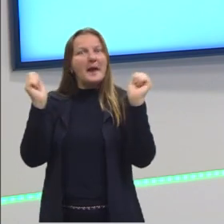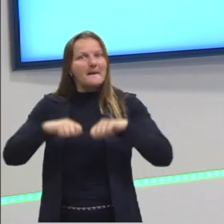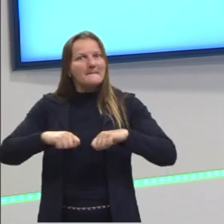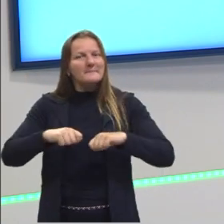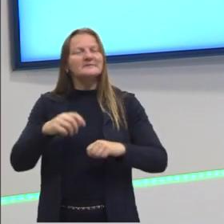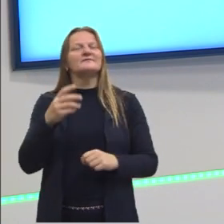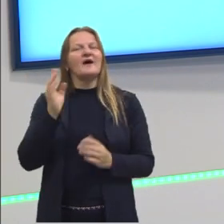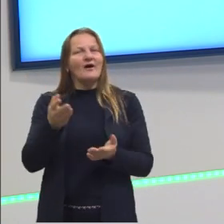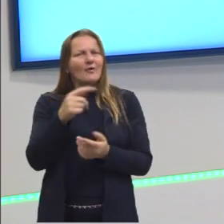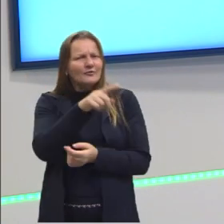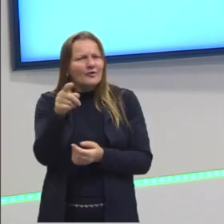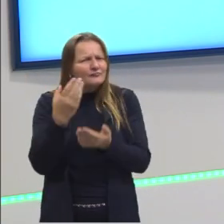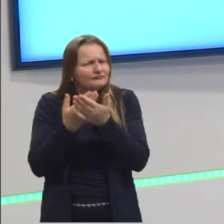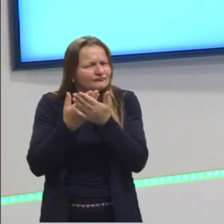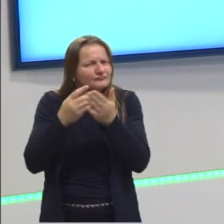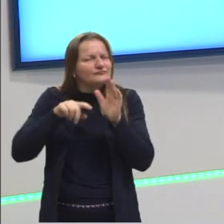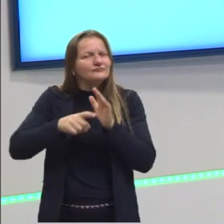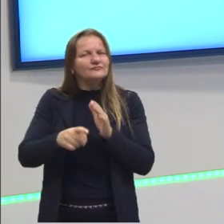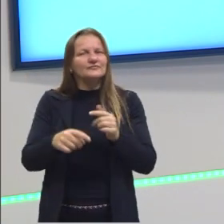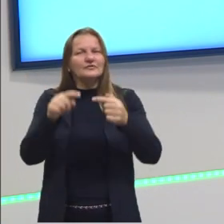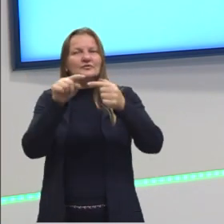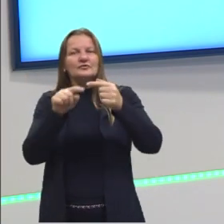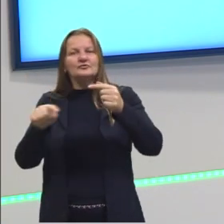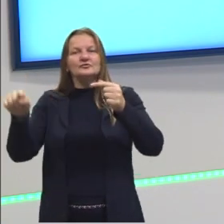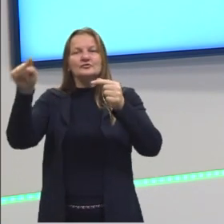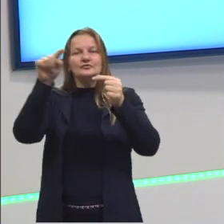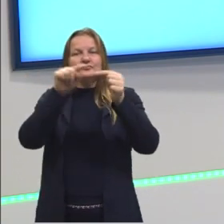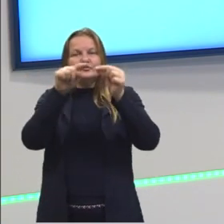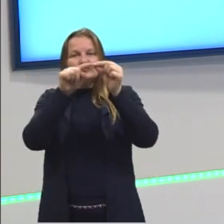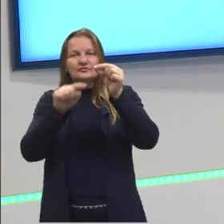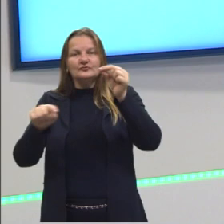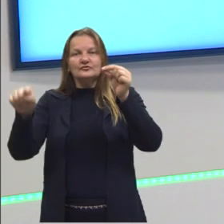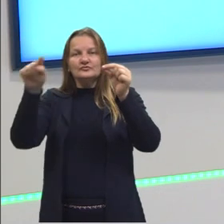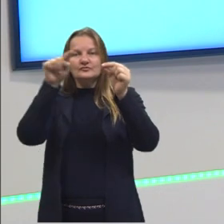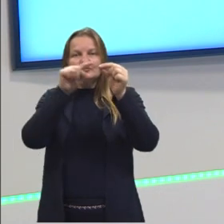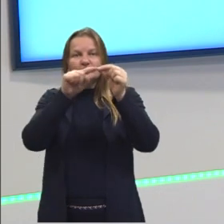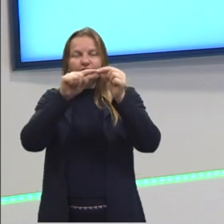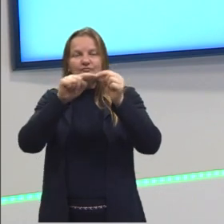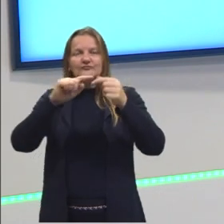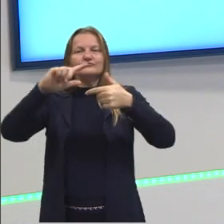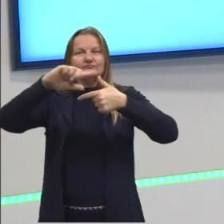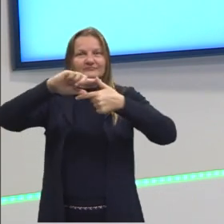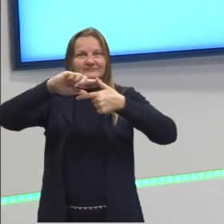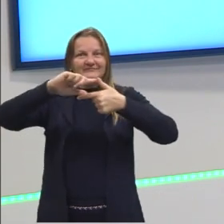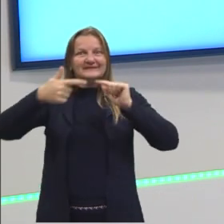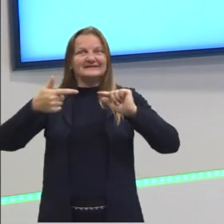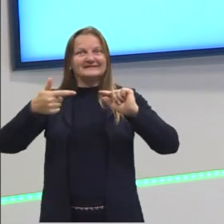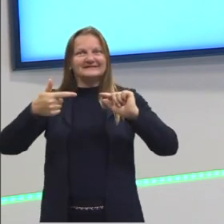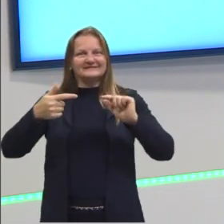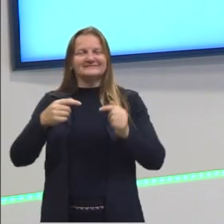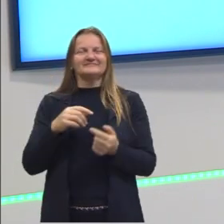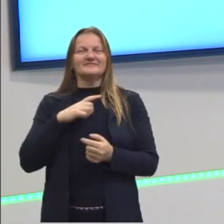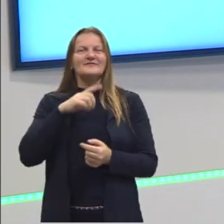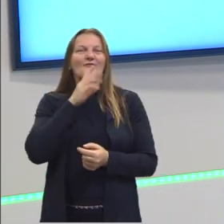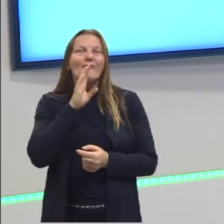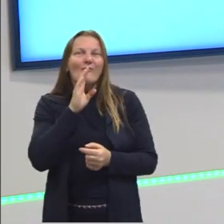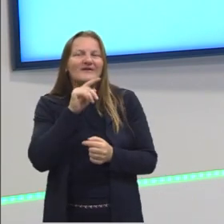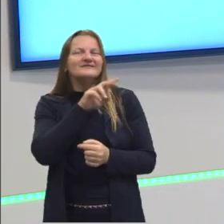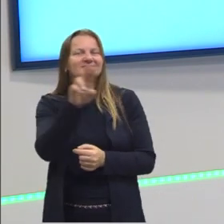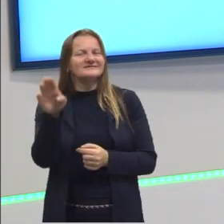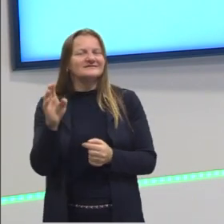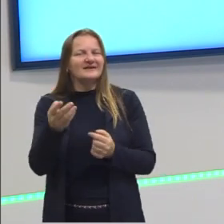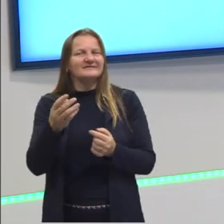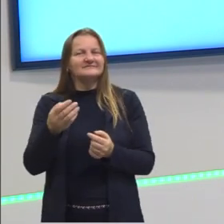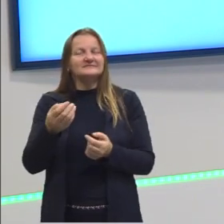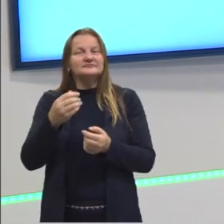agora, então, o que nós chamamos de círculo trigonométrico. E vocês vão ver que nós vamos utilizar os conhecimentos que nós